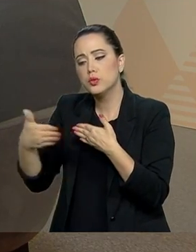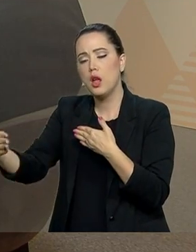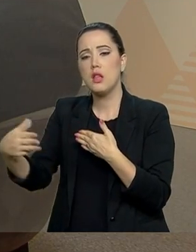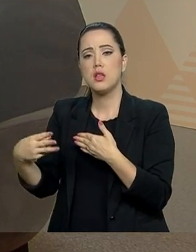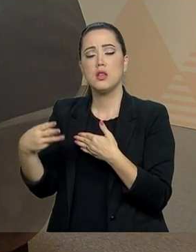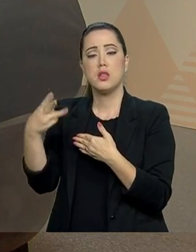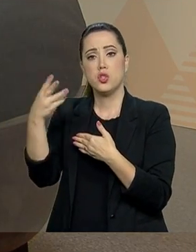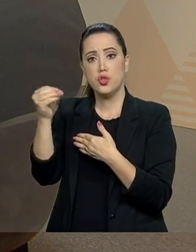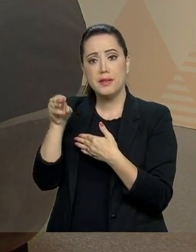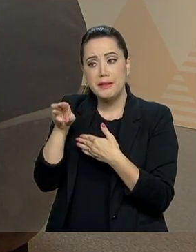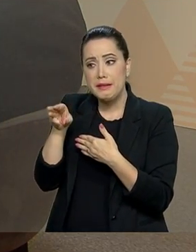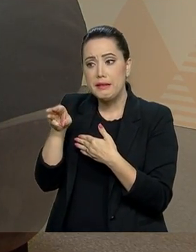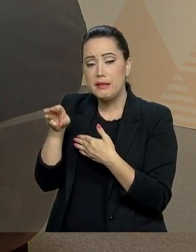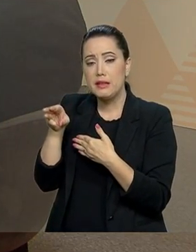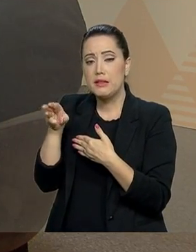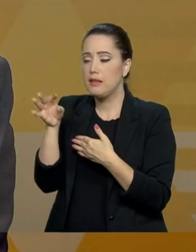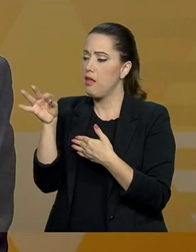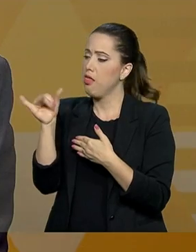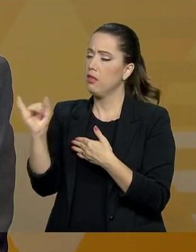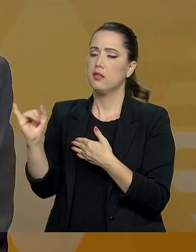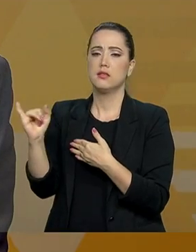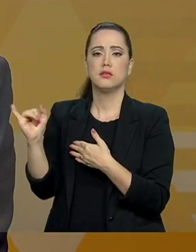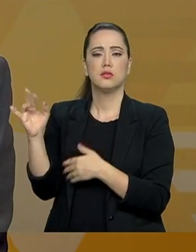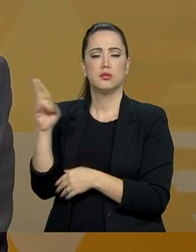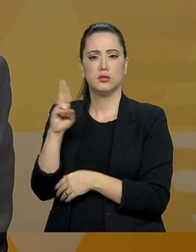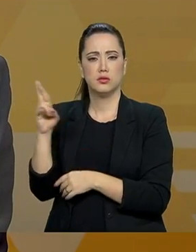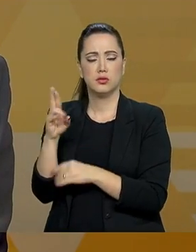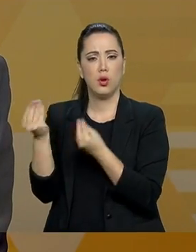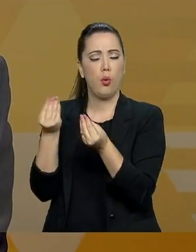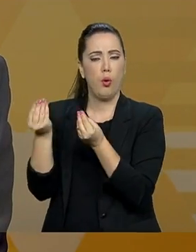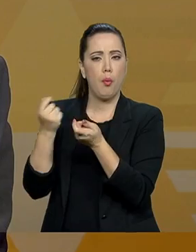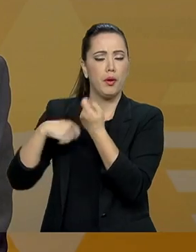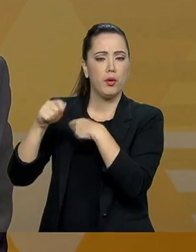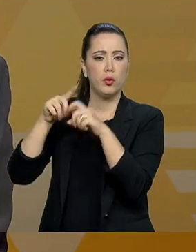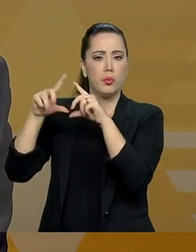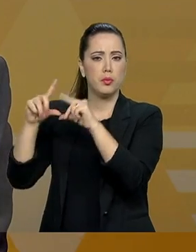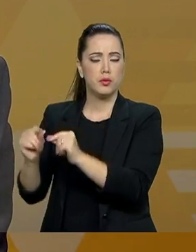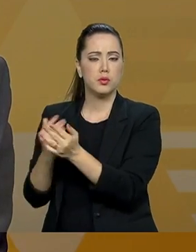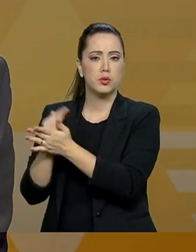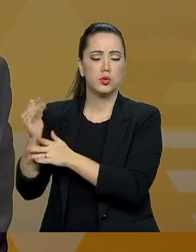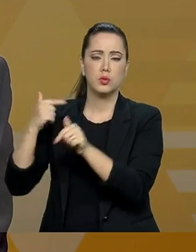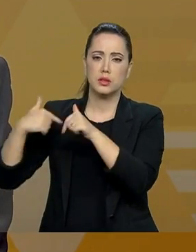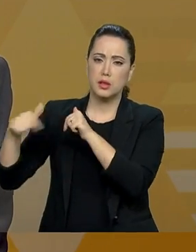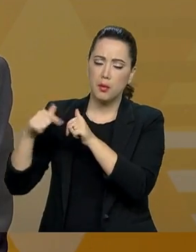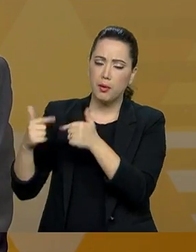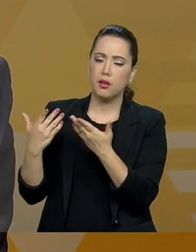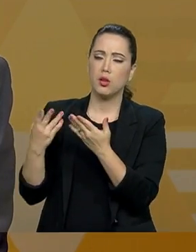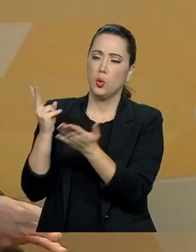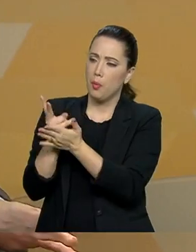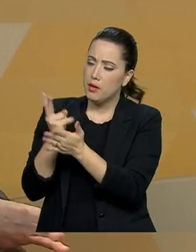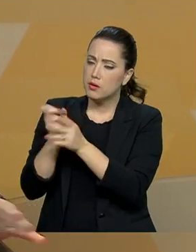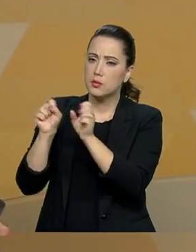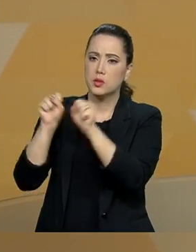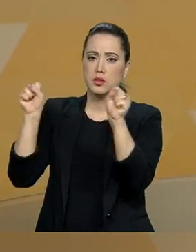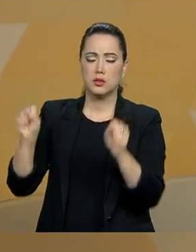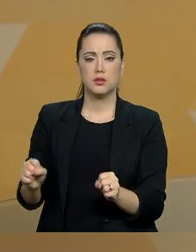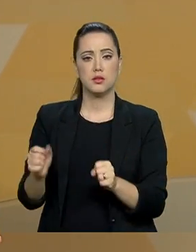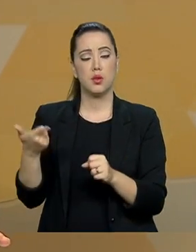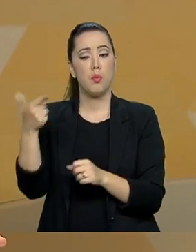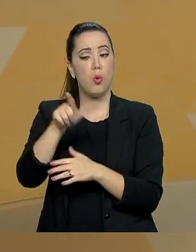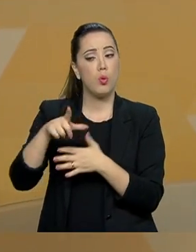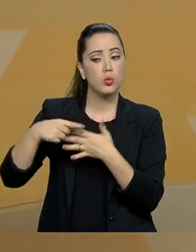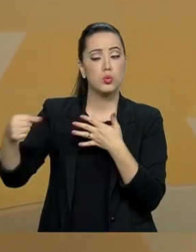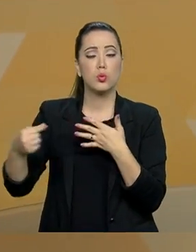deixem essa economia menor, o governo continua trabalhando com o projeto de capitalização, existe uma outra